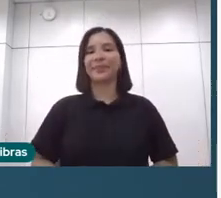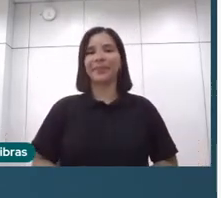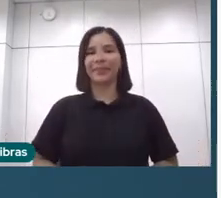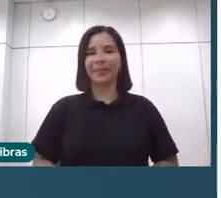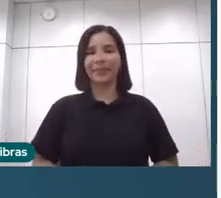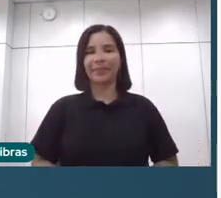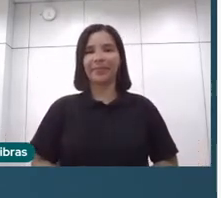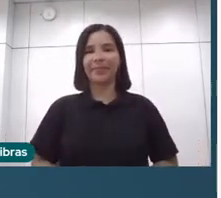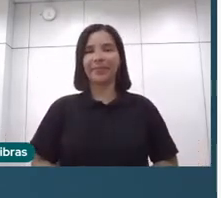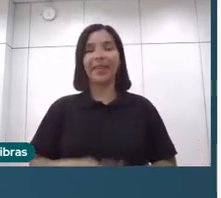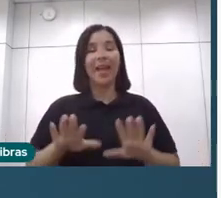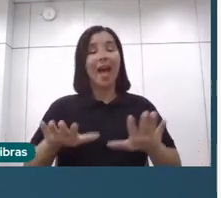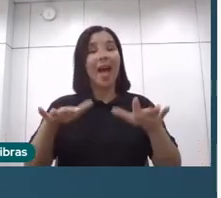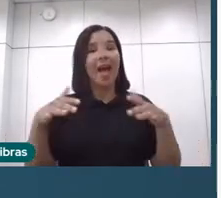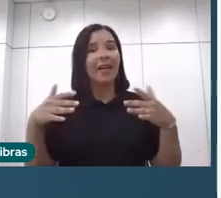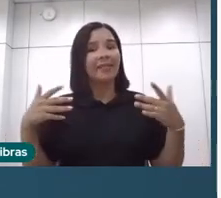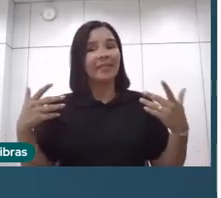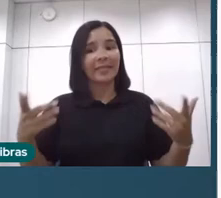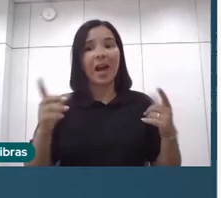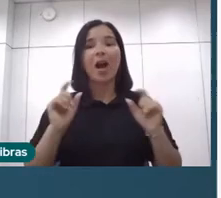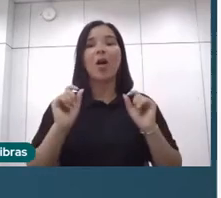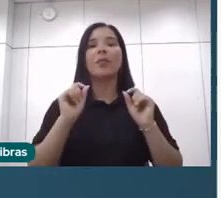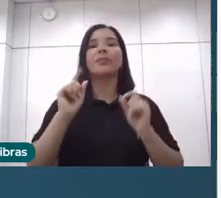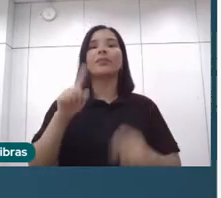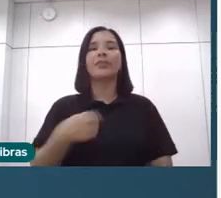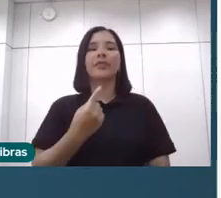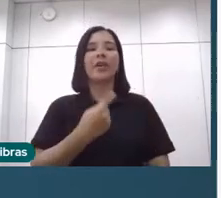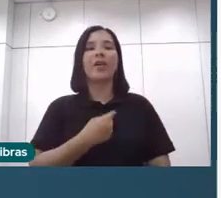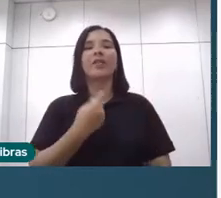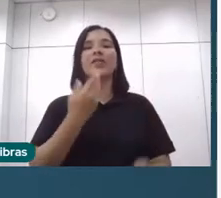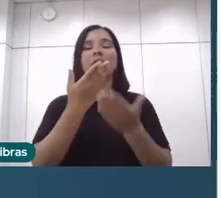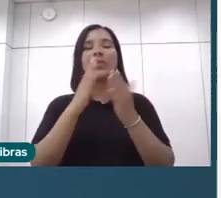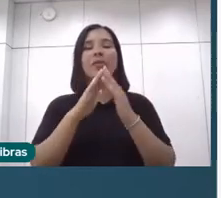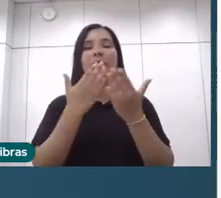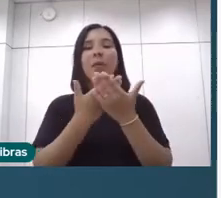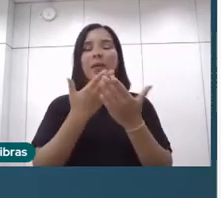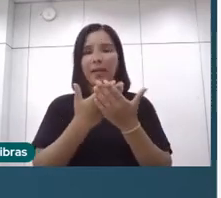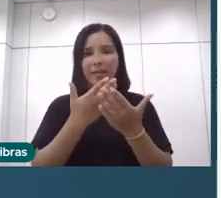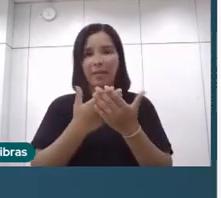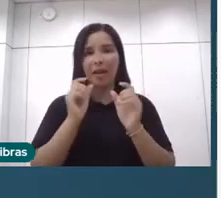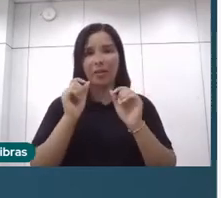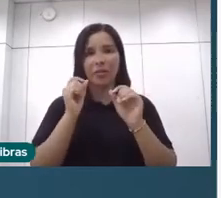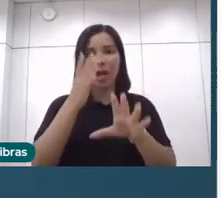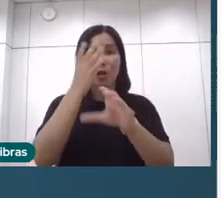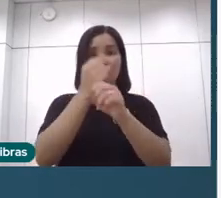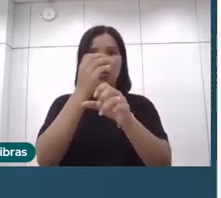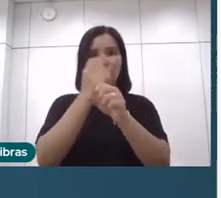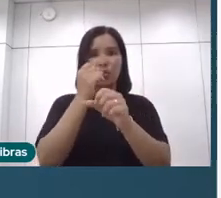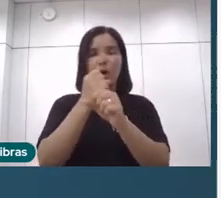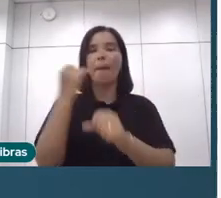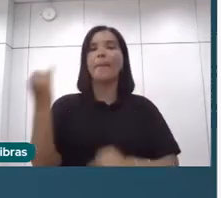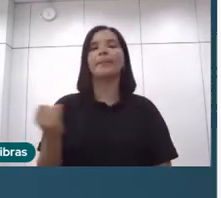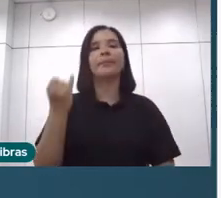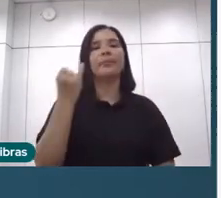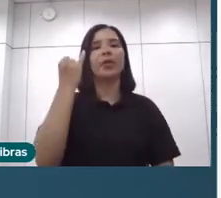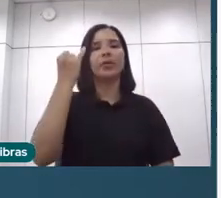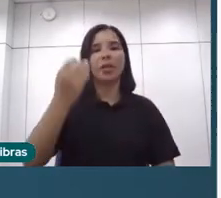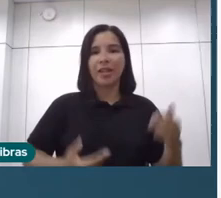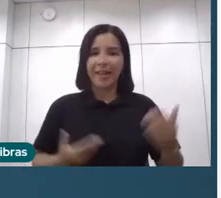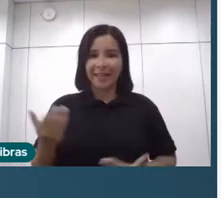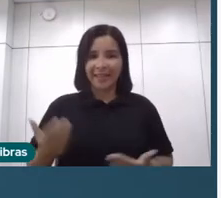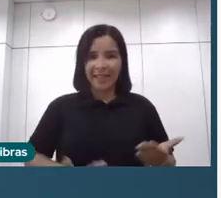Então, quando a gente olha sobre o nível de escolaridade, né? Também é um dado importante, né? No total dos servidores,